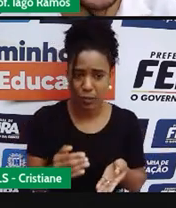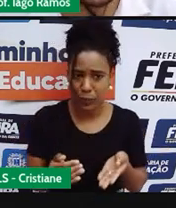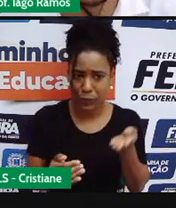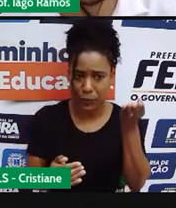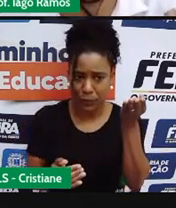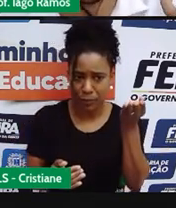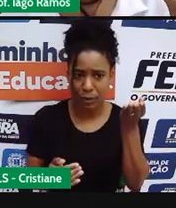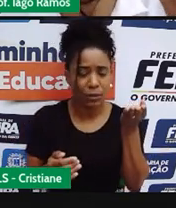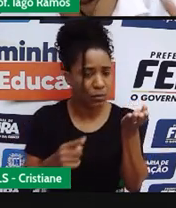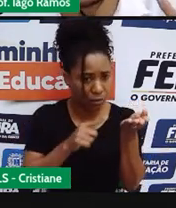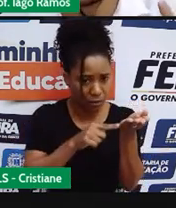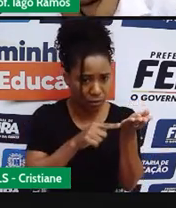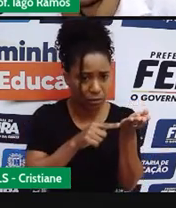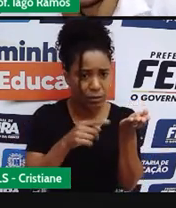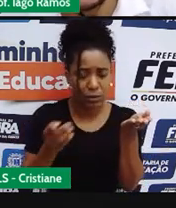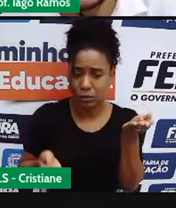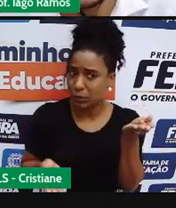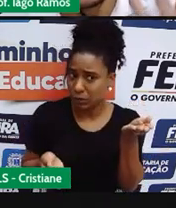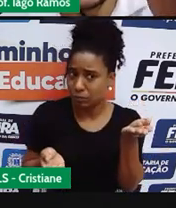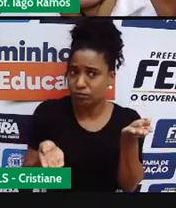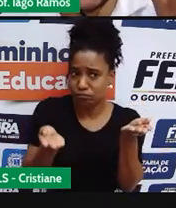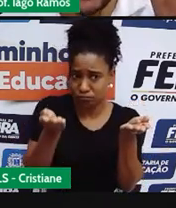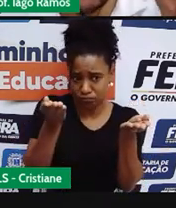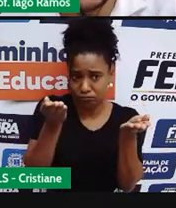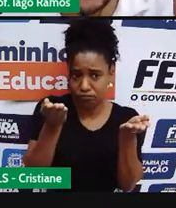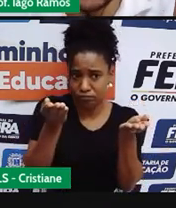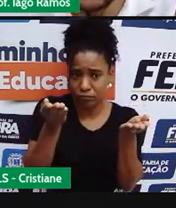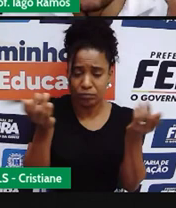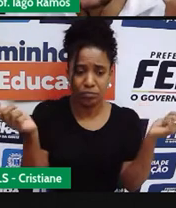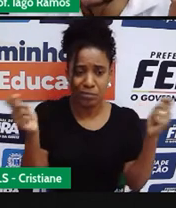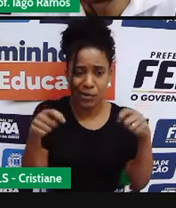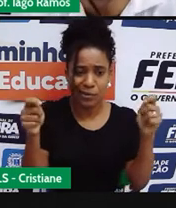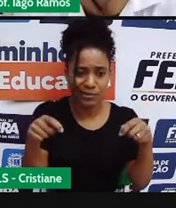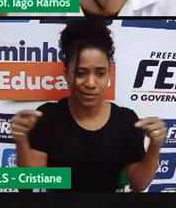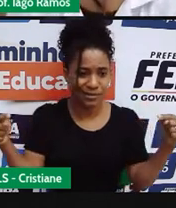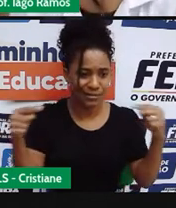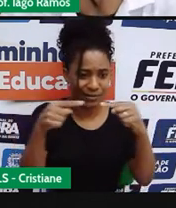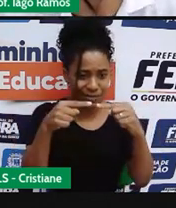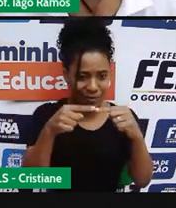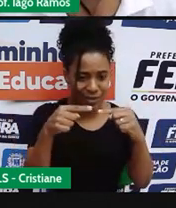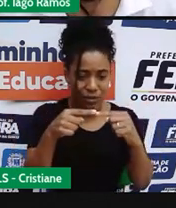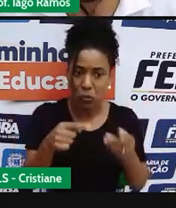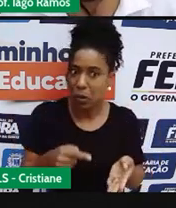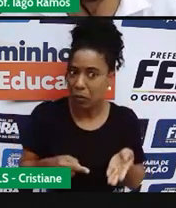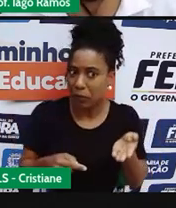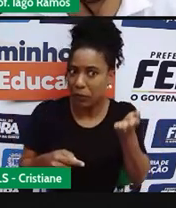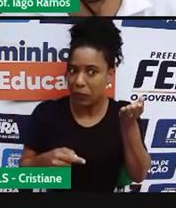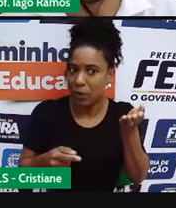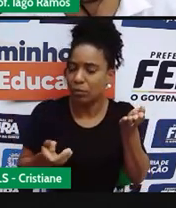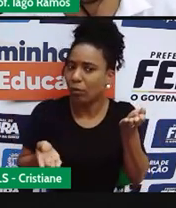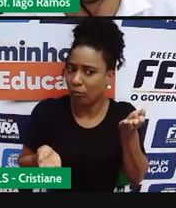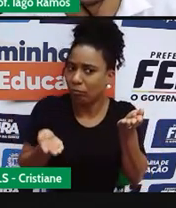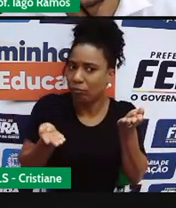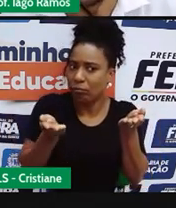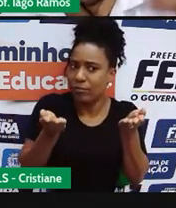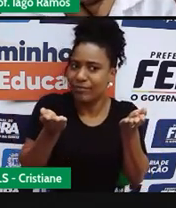Uma grandeza vai aumentar e essa grandeza aumentando vai fazer com que a outra aumente também.